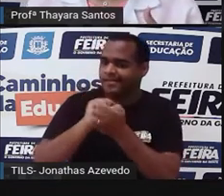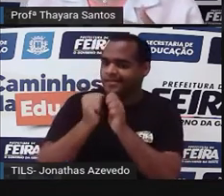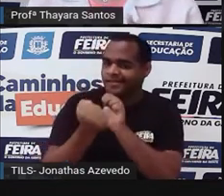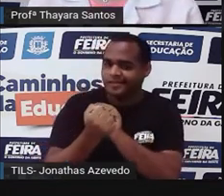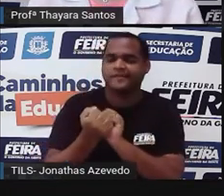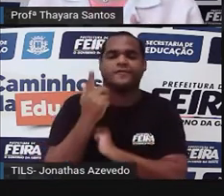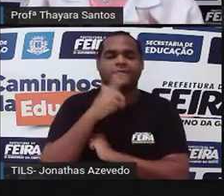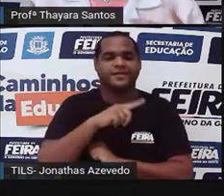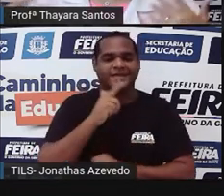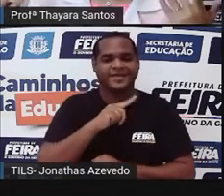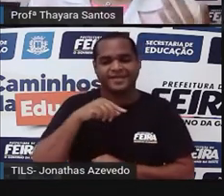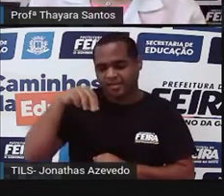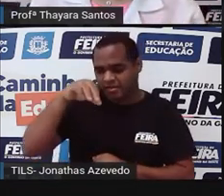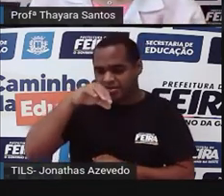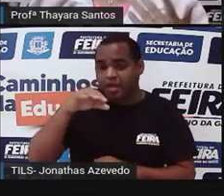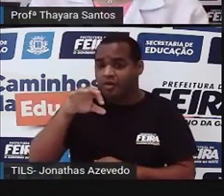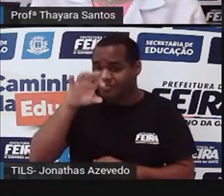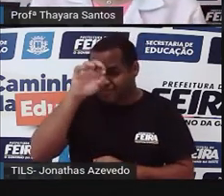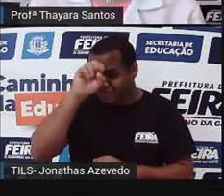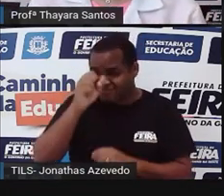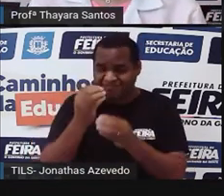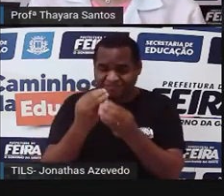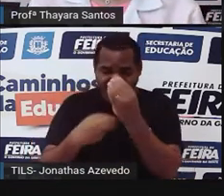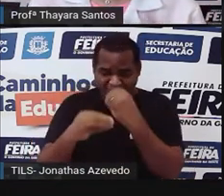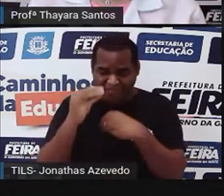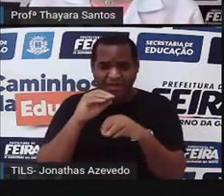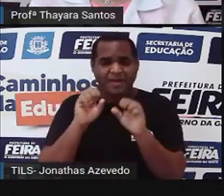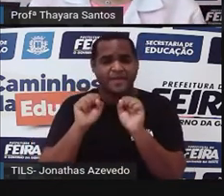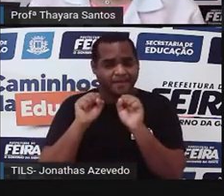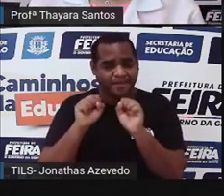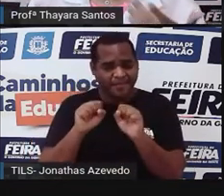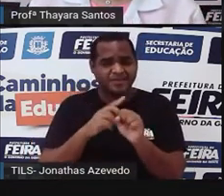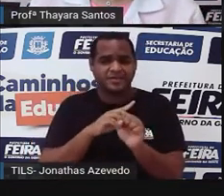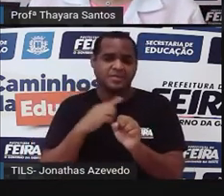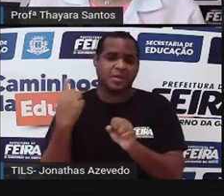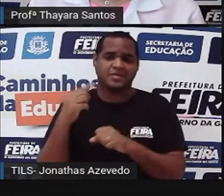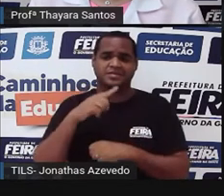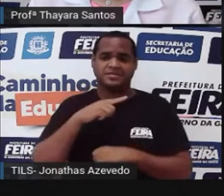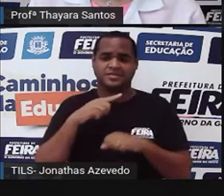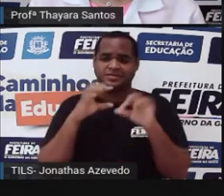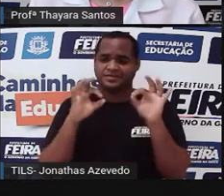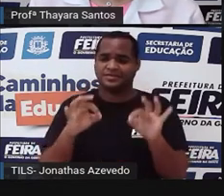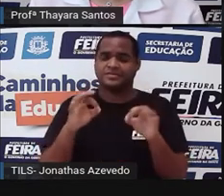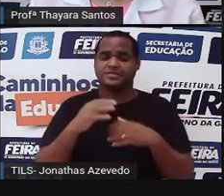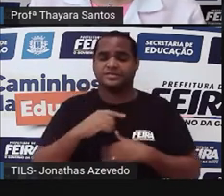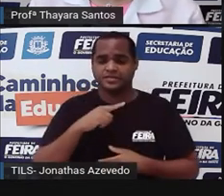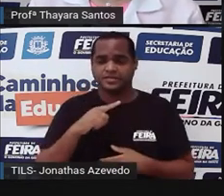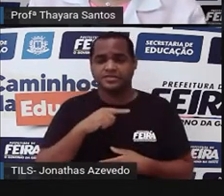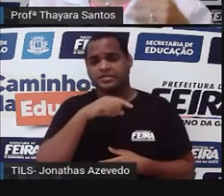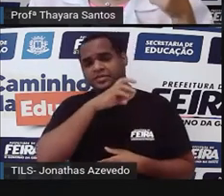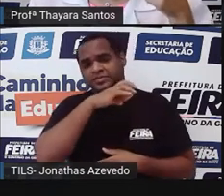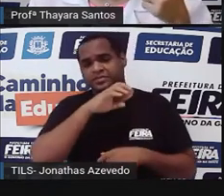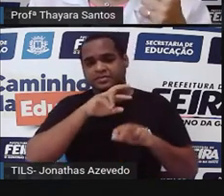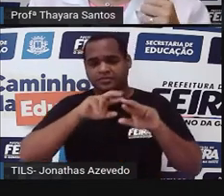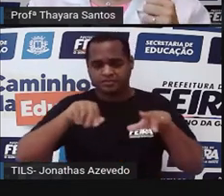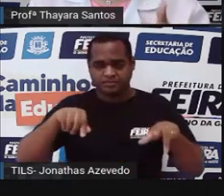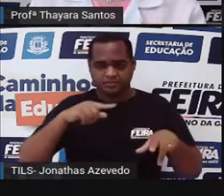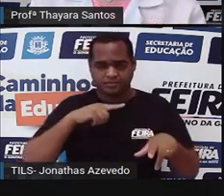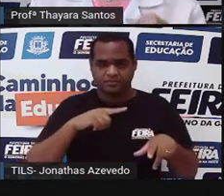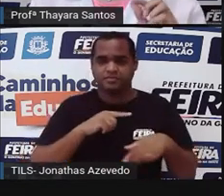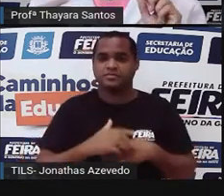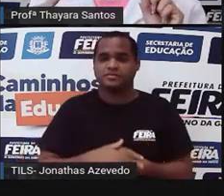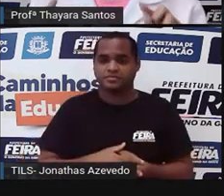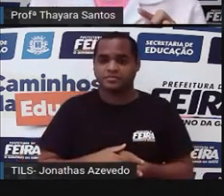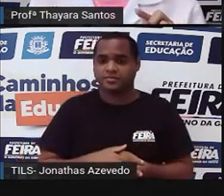sal, elas poderiam ter alguns distúrbios, inclusive levar à morte. Porque excesso de sal pode levar à morte em qualquer animal. Então, elas conseguem